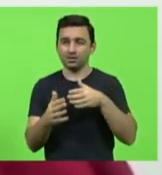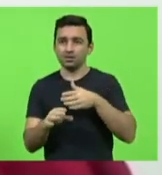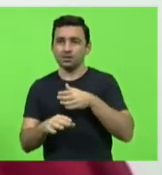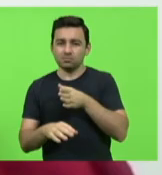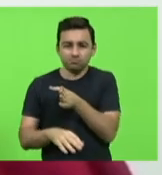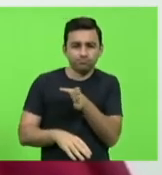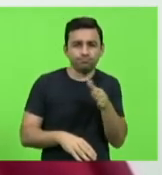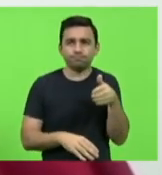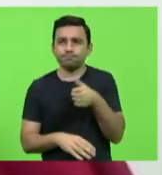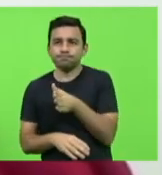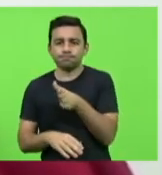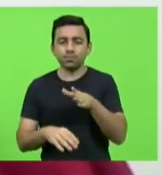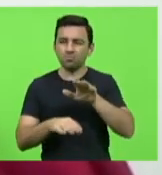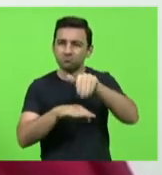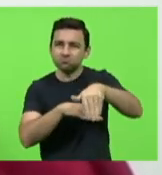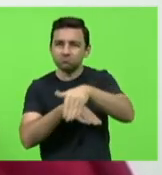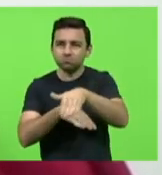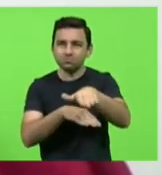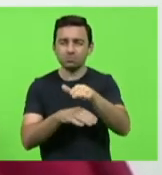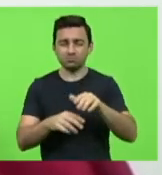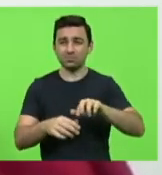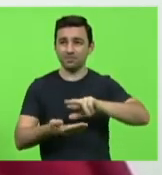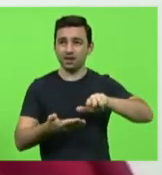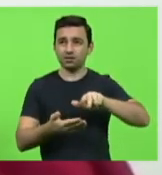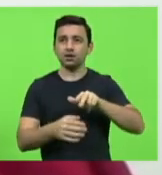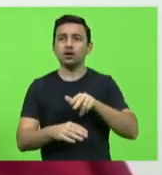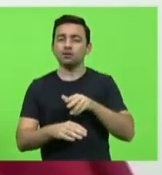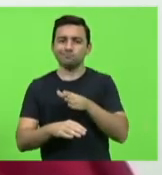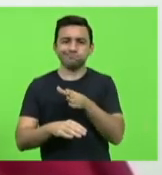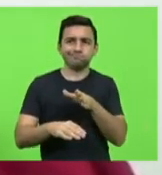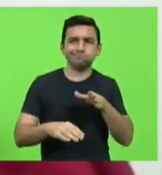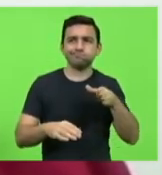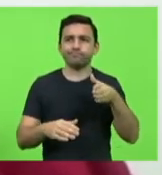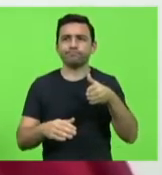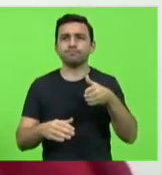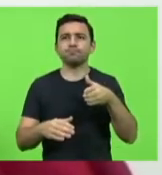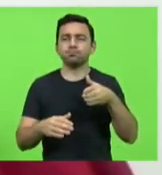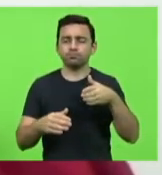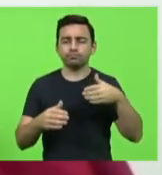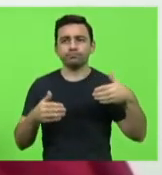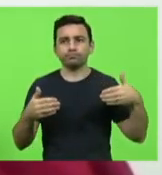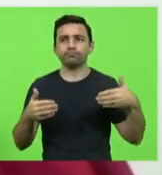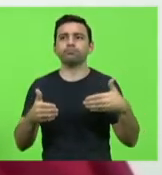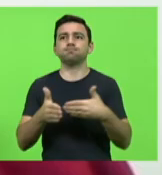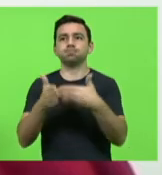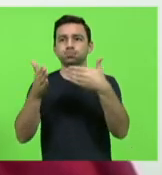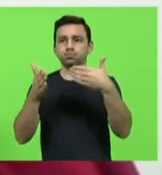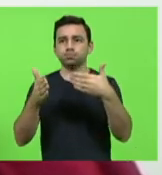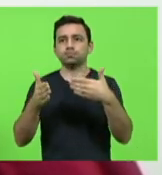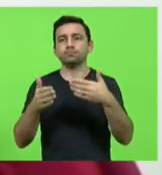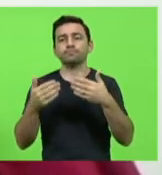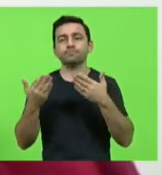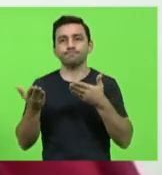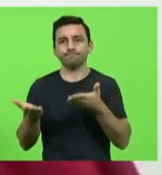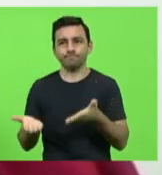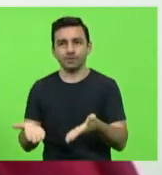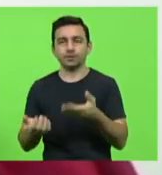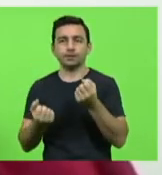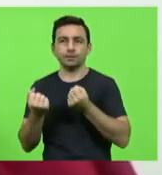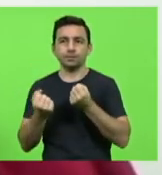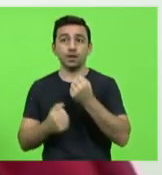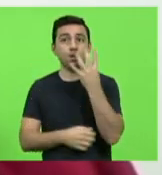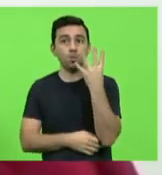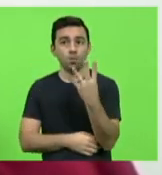buracos na rodovia acabou por causar este acidente quatro